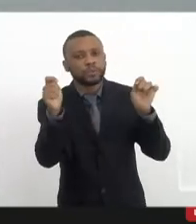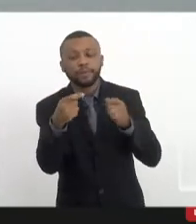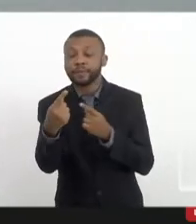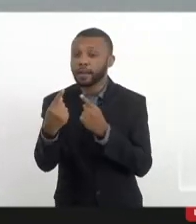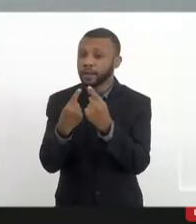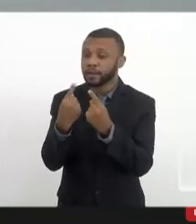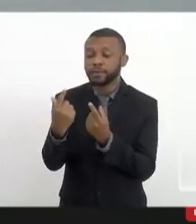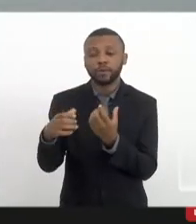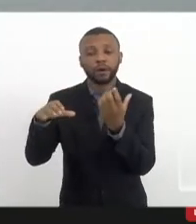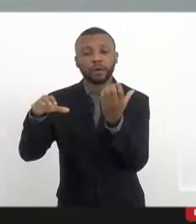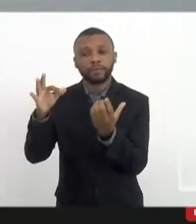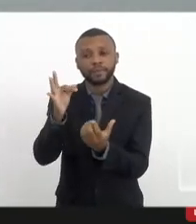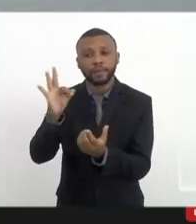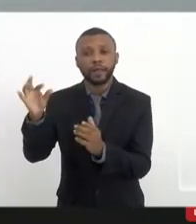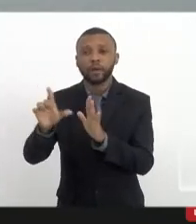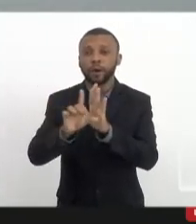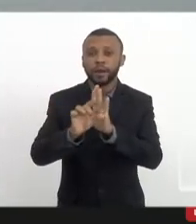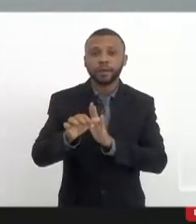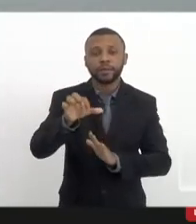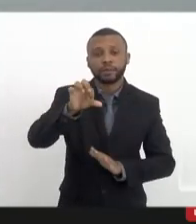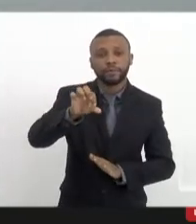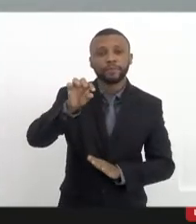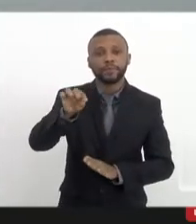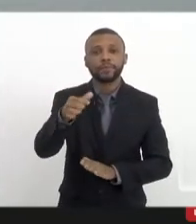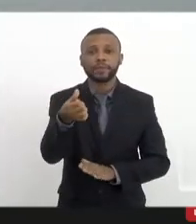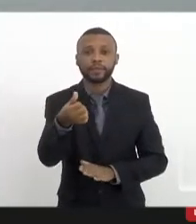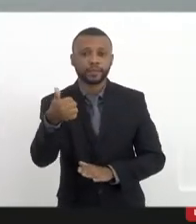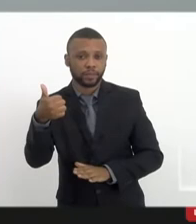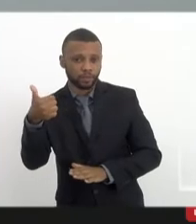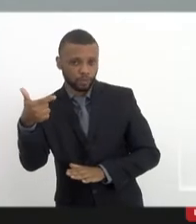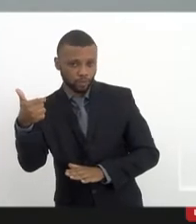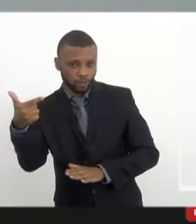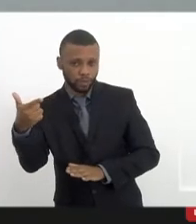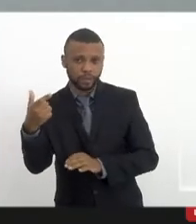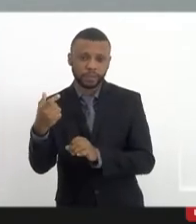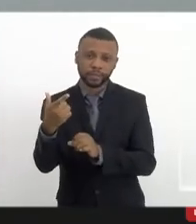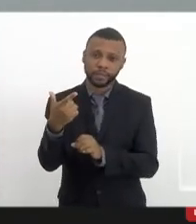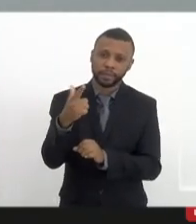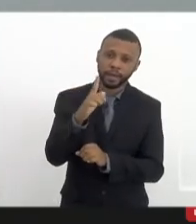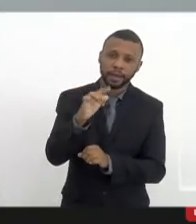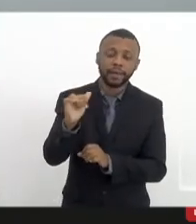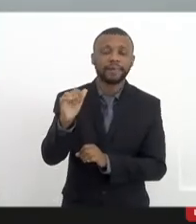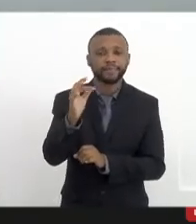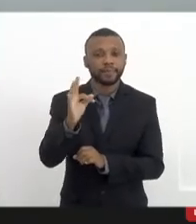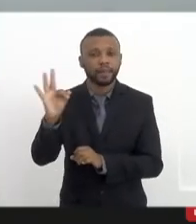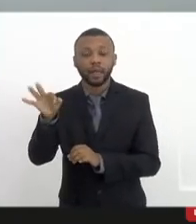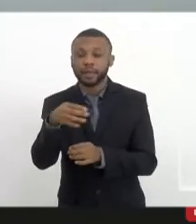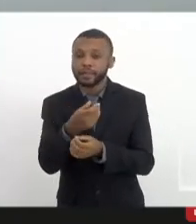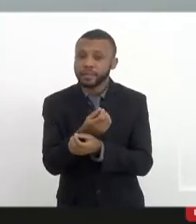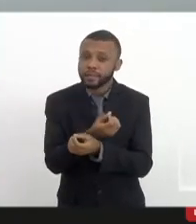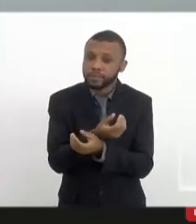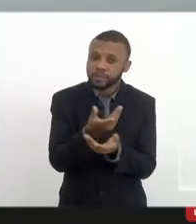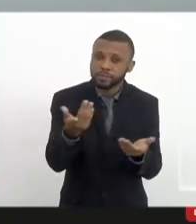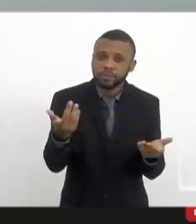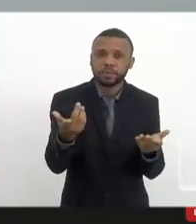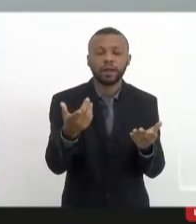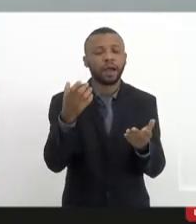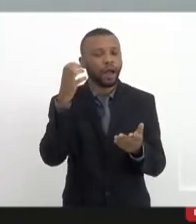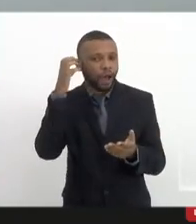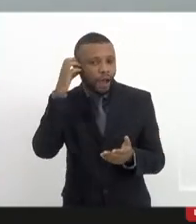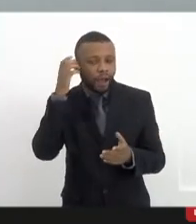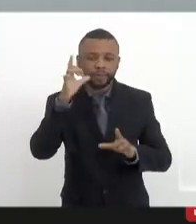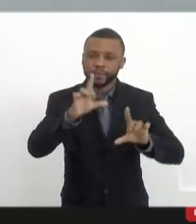em relação a 9.612, que é a lei federal que institui o serviço de radiodifusão comunitária e da outras